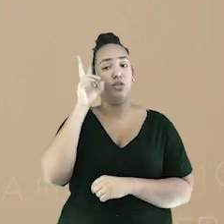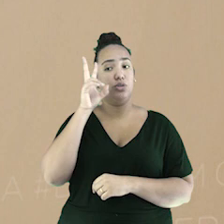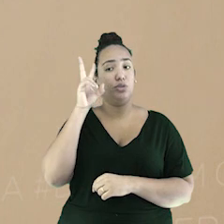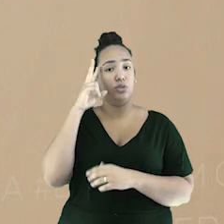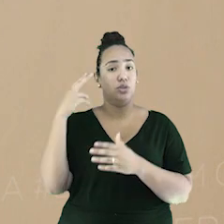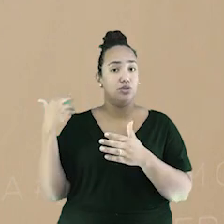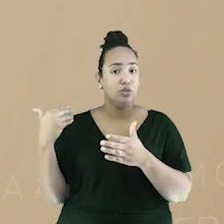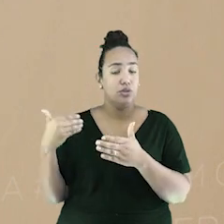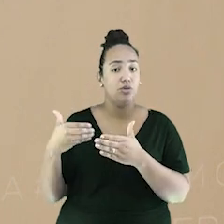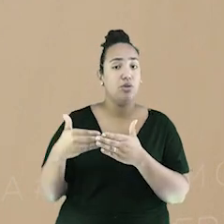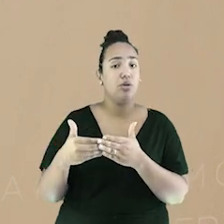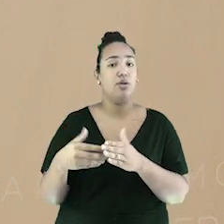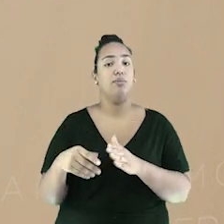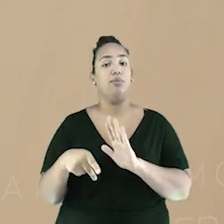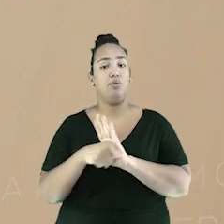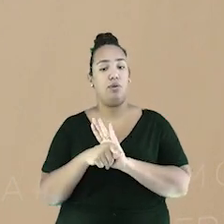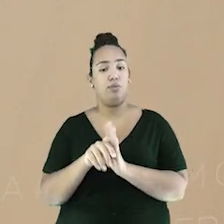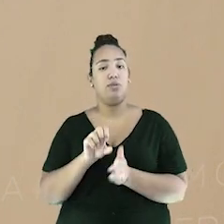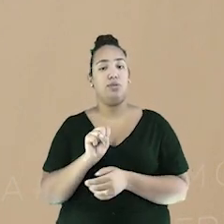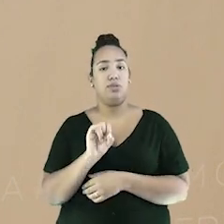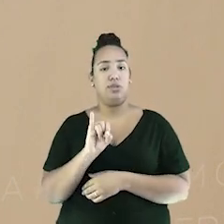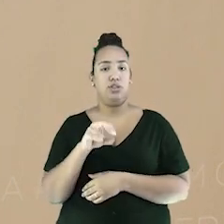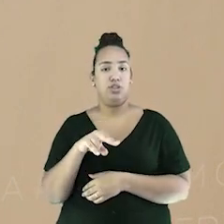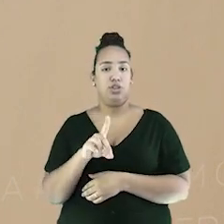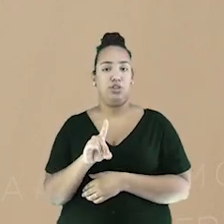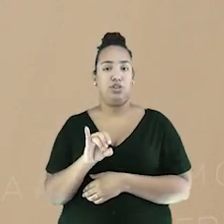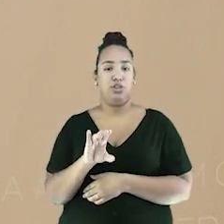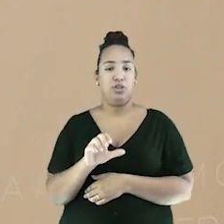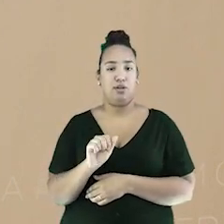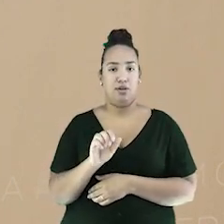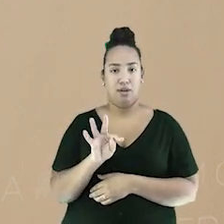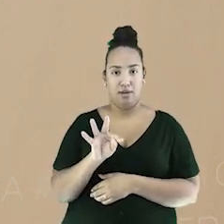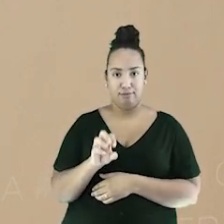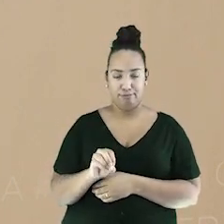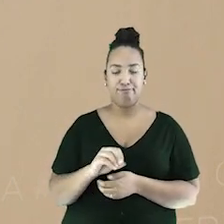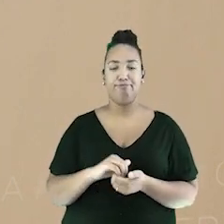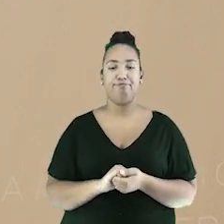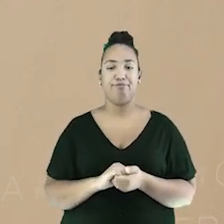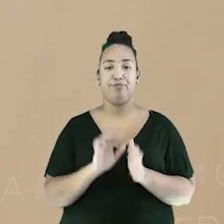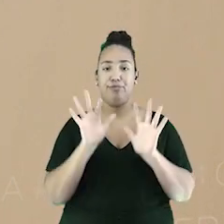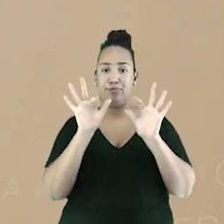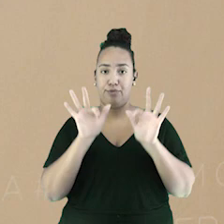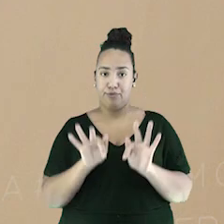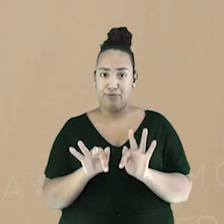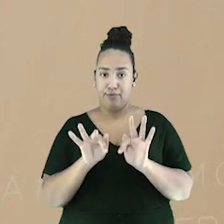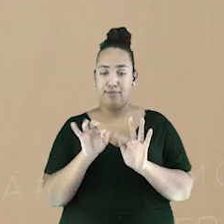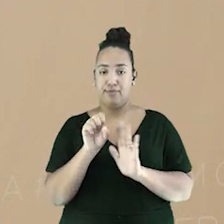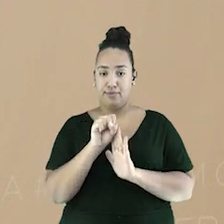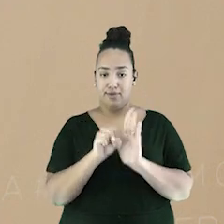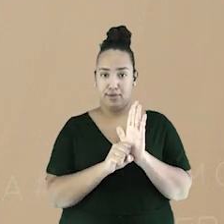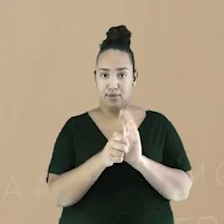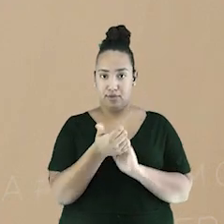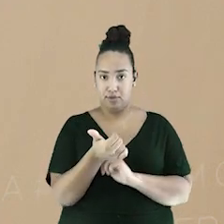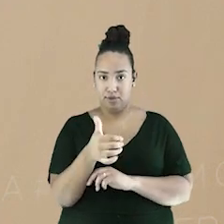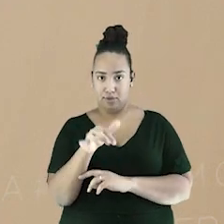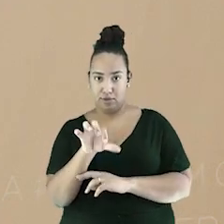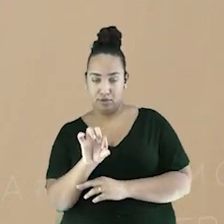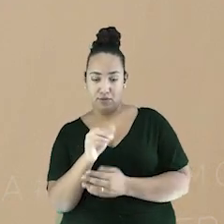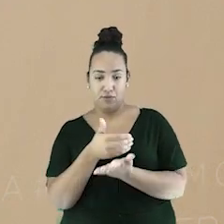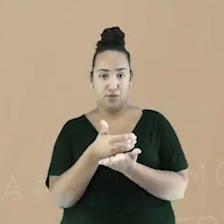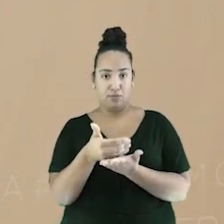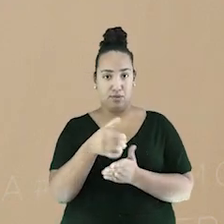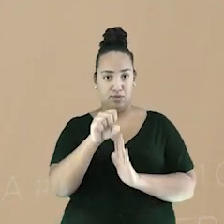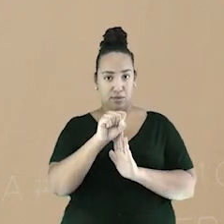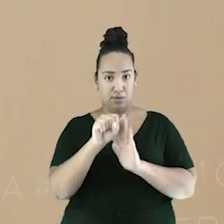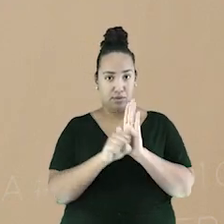tiveram. No final do século XIX e início do século XX, o Brasil passou por uma grande modernização e